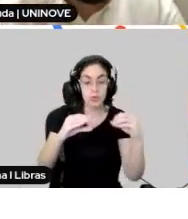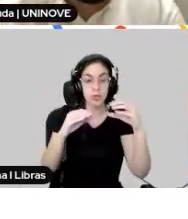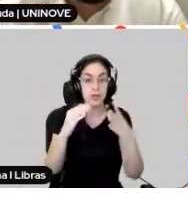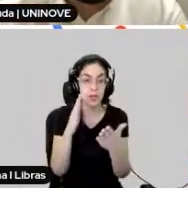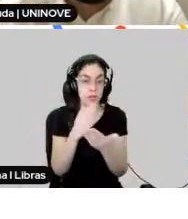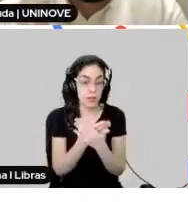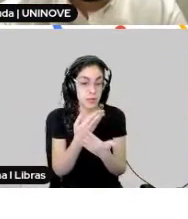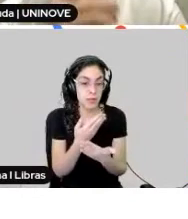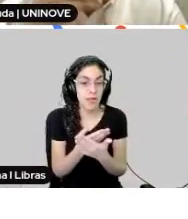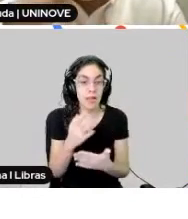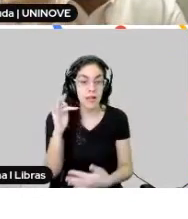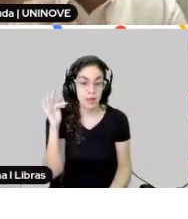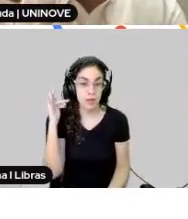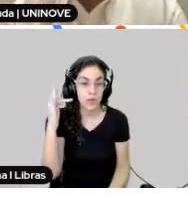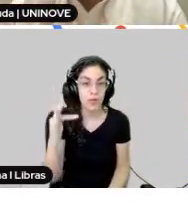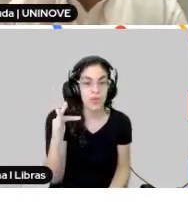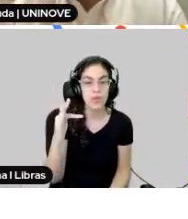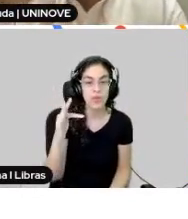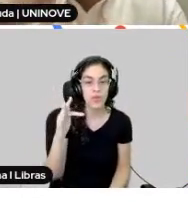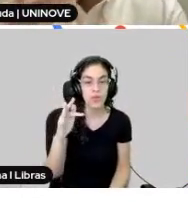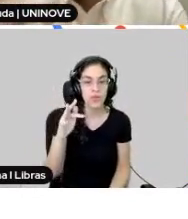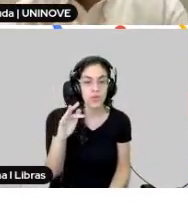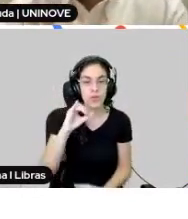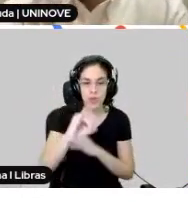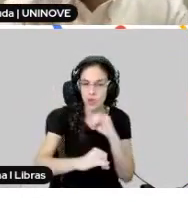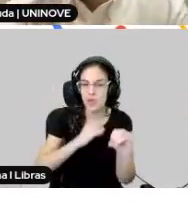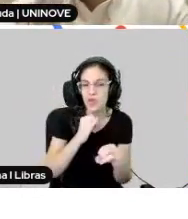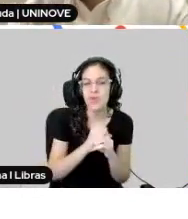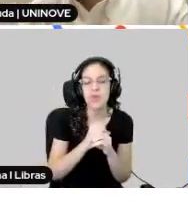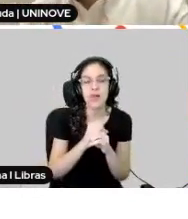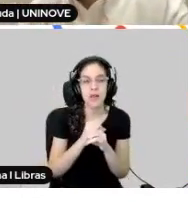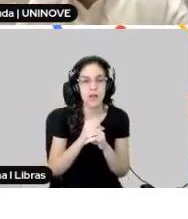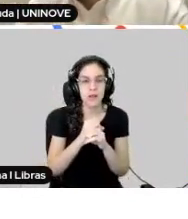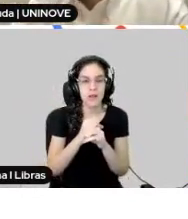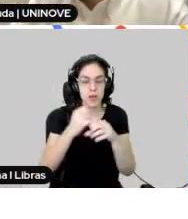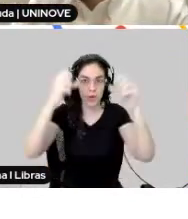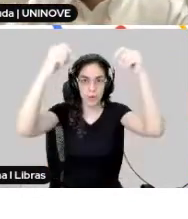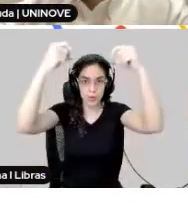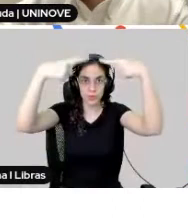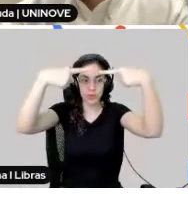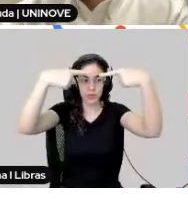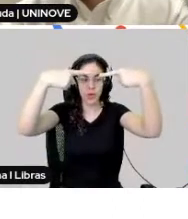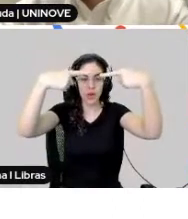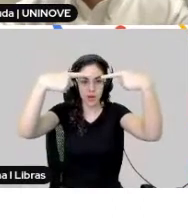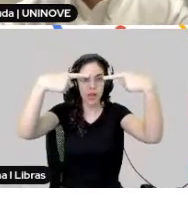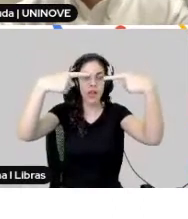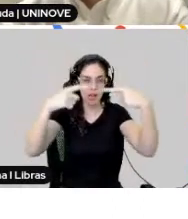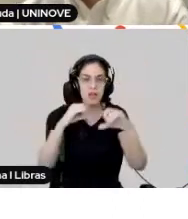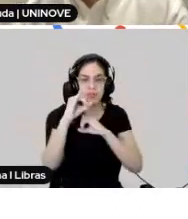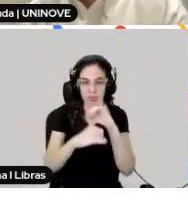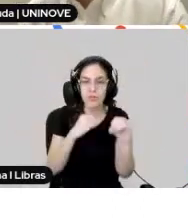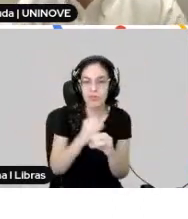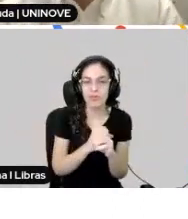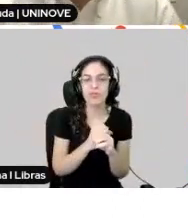salas com conectividade Wi-Fi, projetores também com conectividade Wi-Fi, que podem